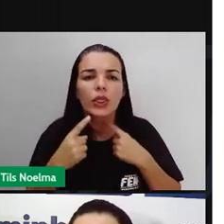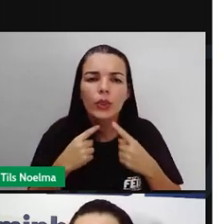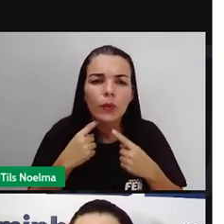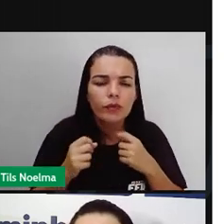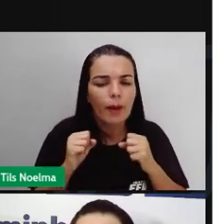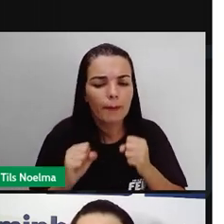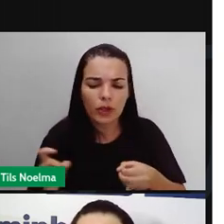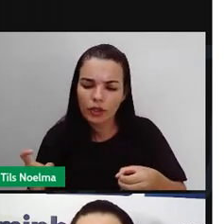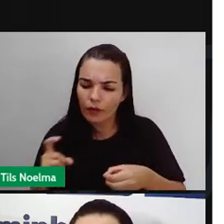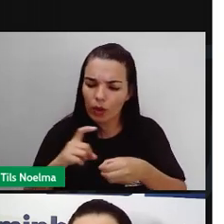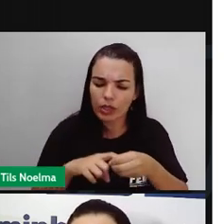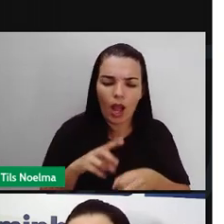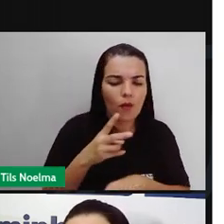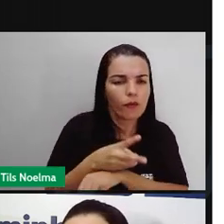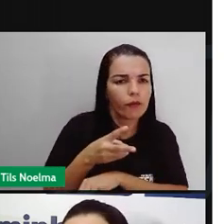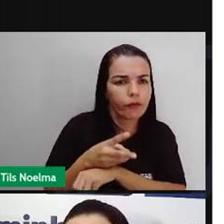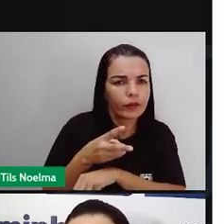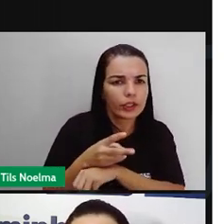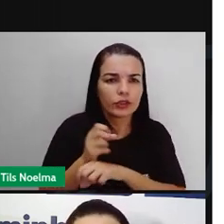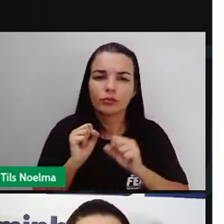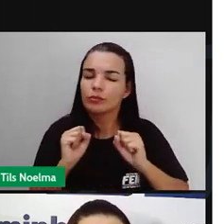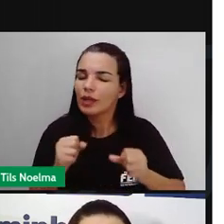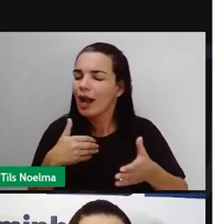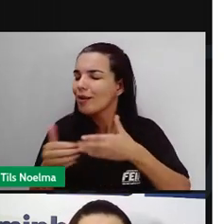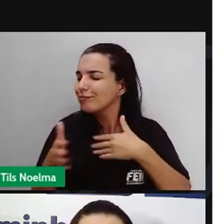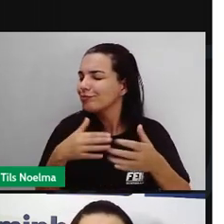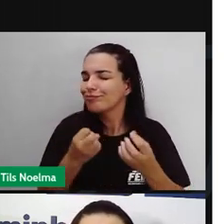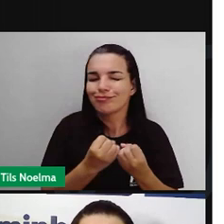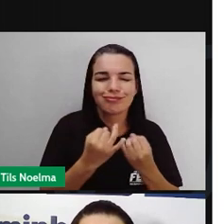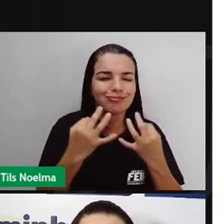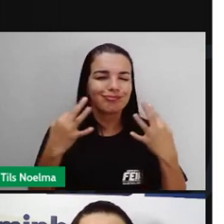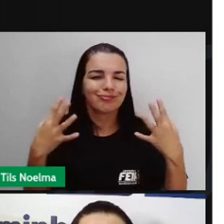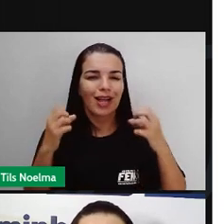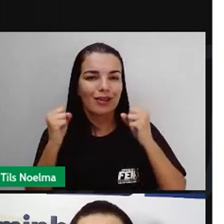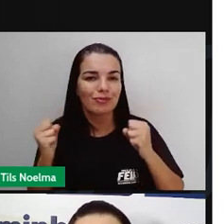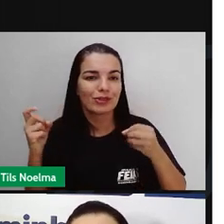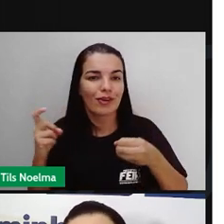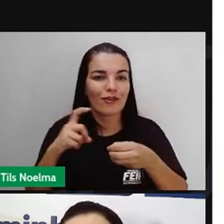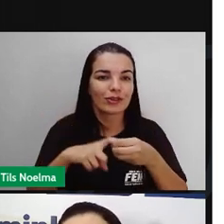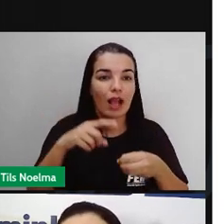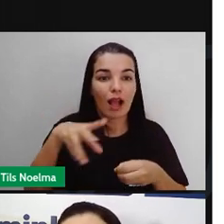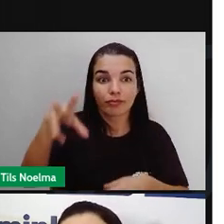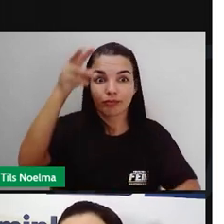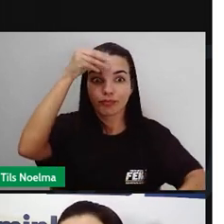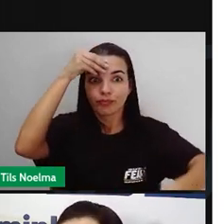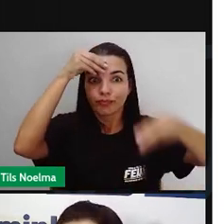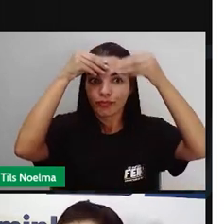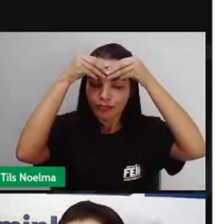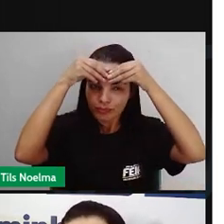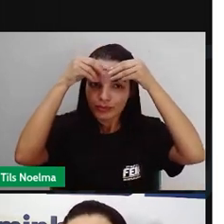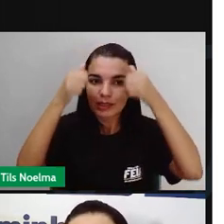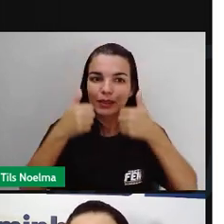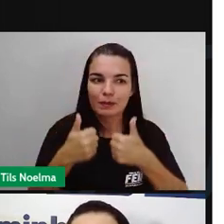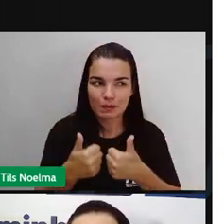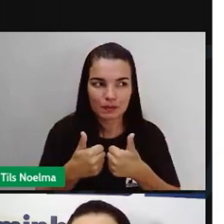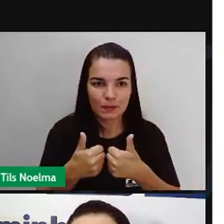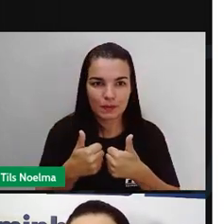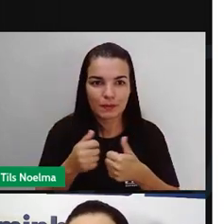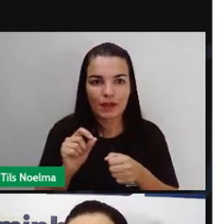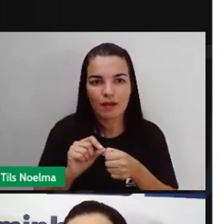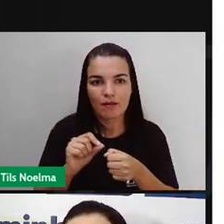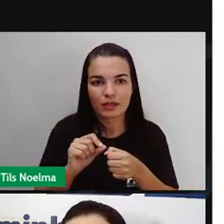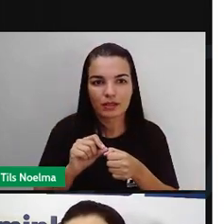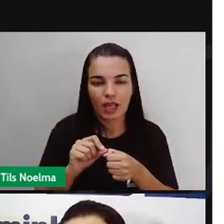volte esse vídeo, certo? Vocês podem voltar quantas vezes vocês quiserem, até que vocês possam compreender para